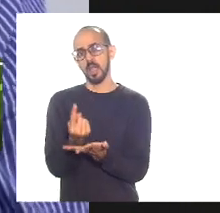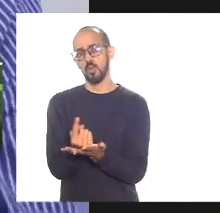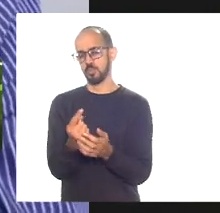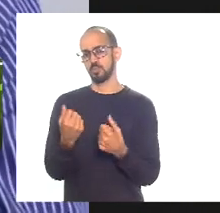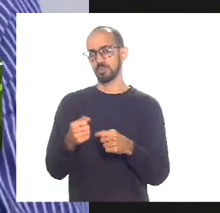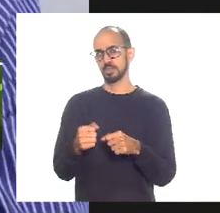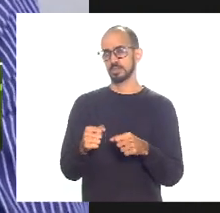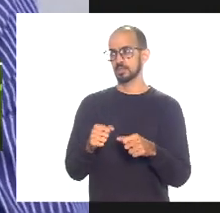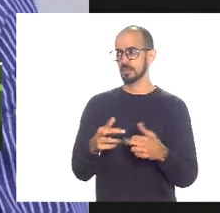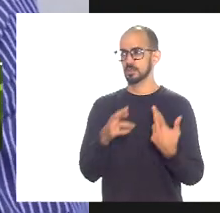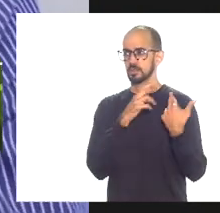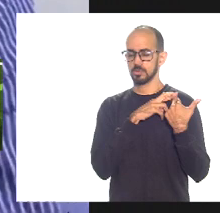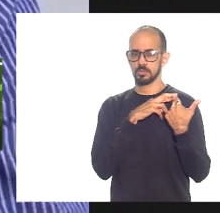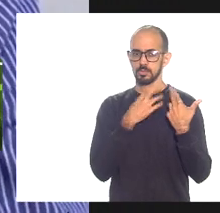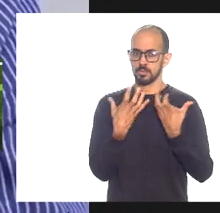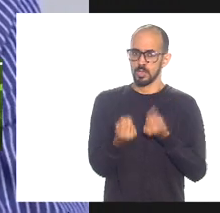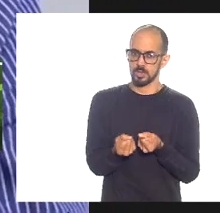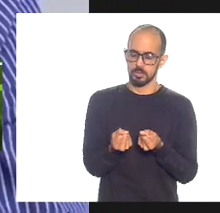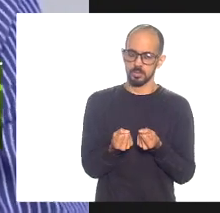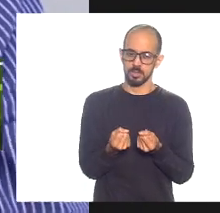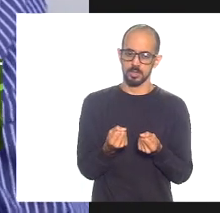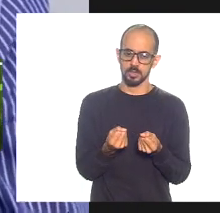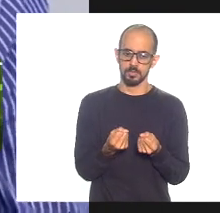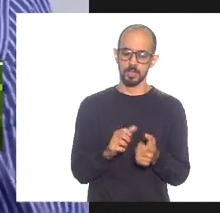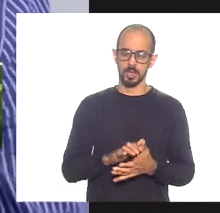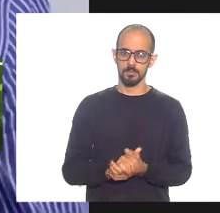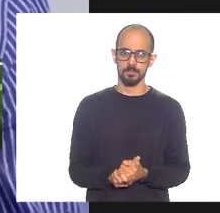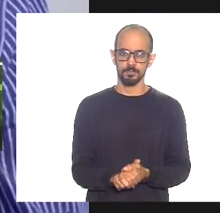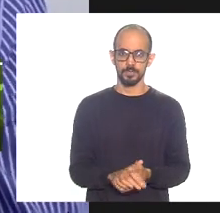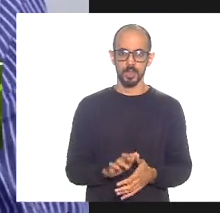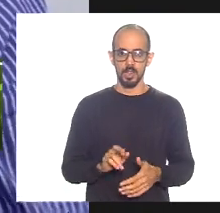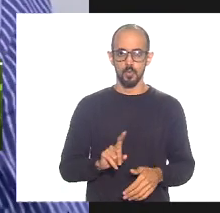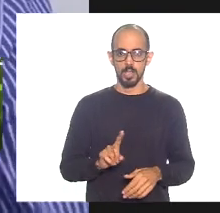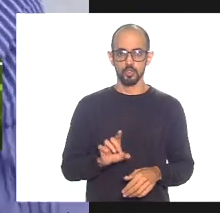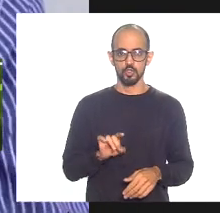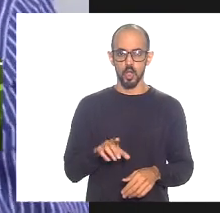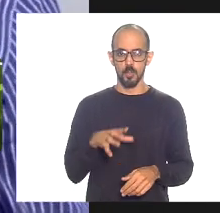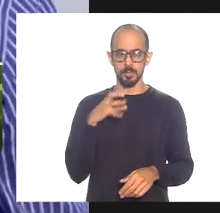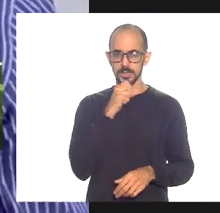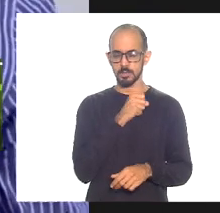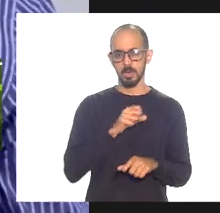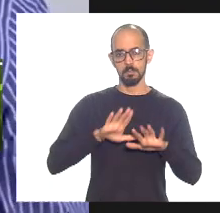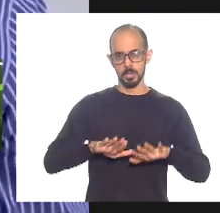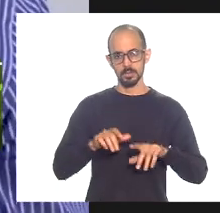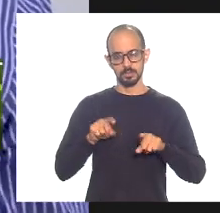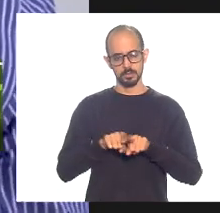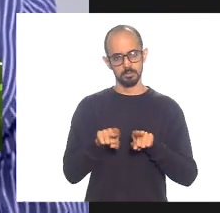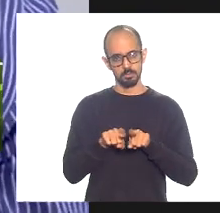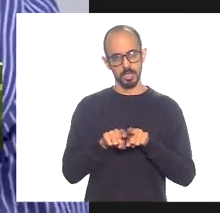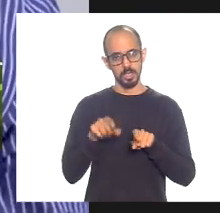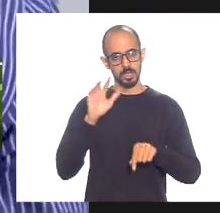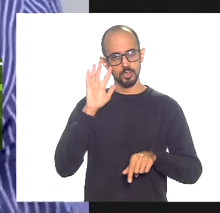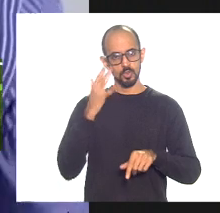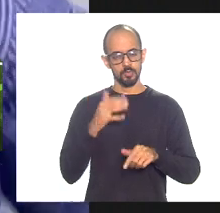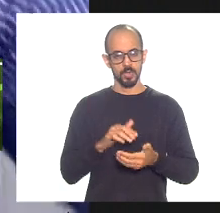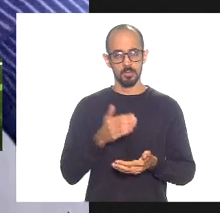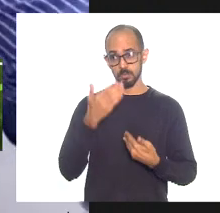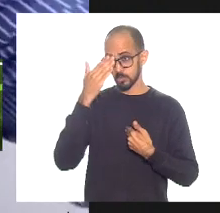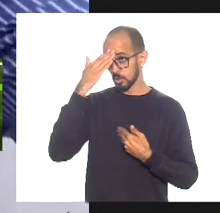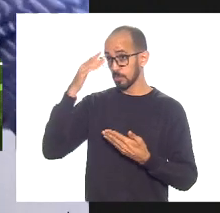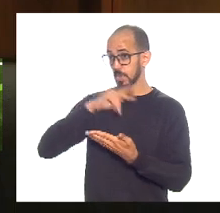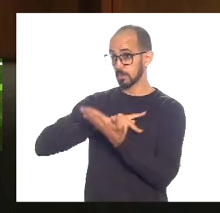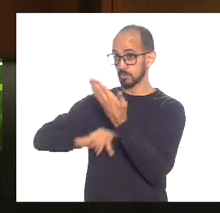gente aqui no estado do Rio de Janeiro identificar o problema não só identificar mas também resolver muito obrigado presidente